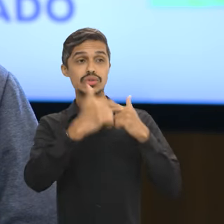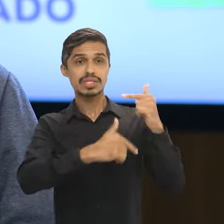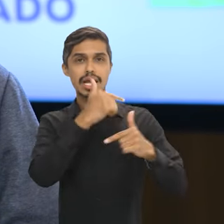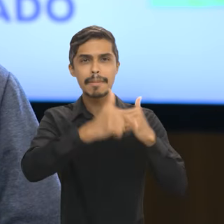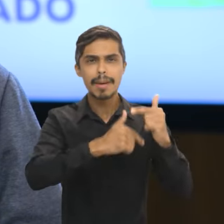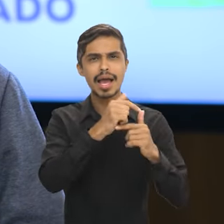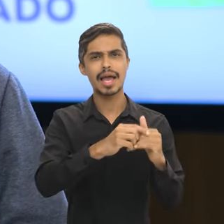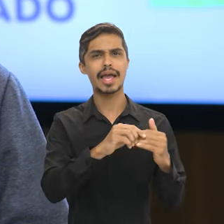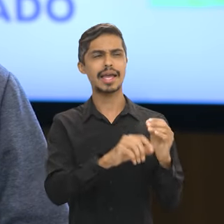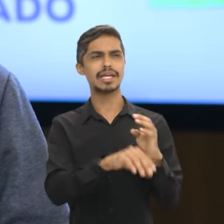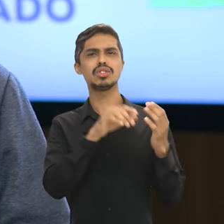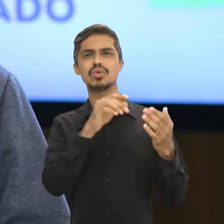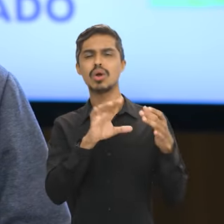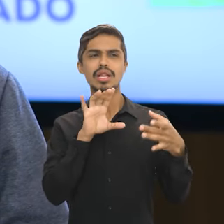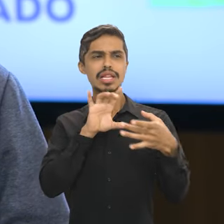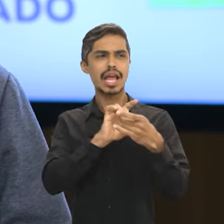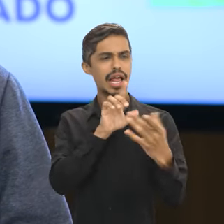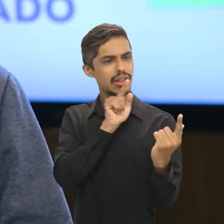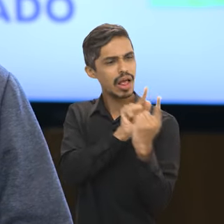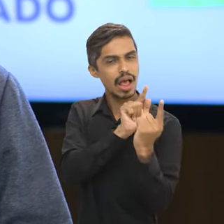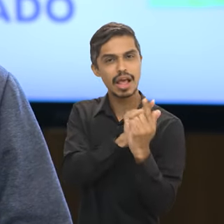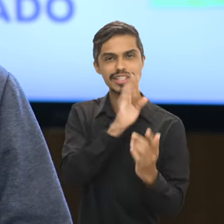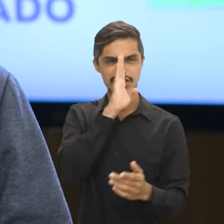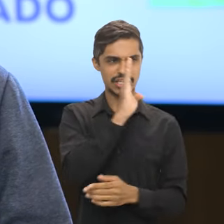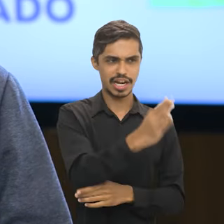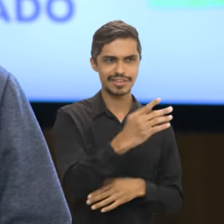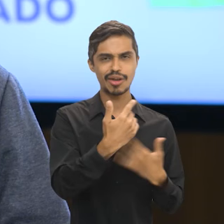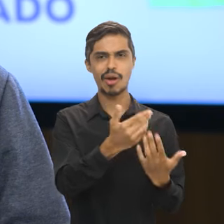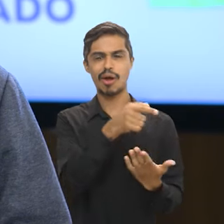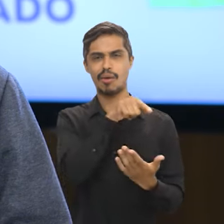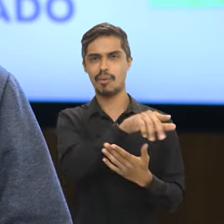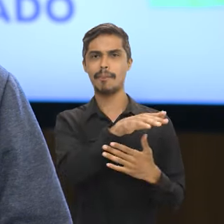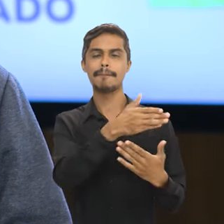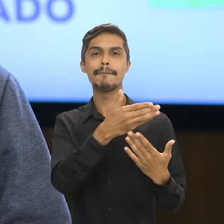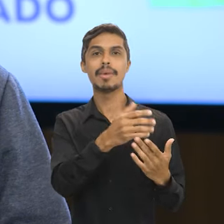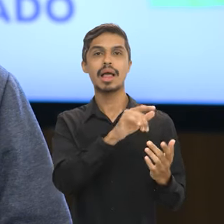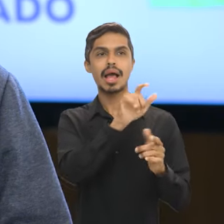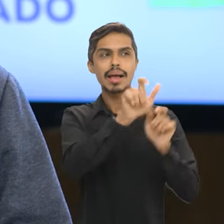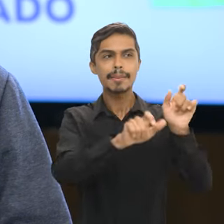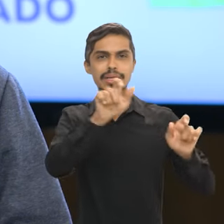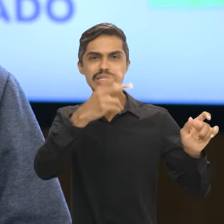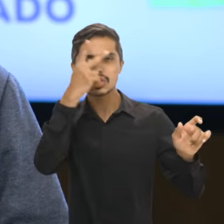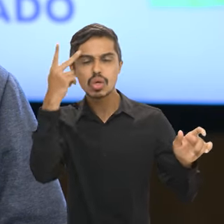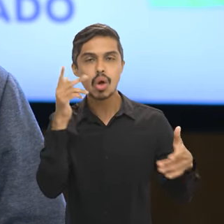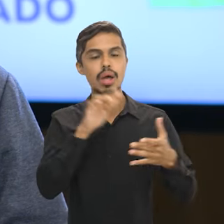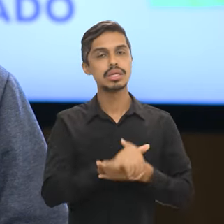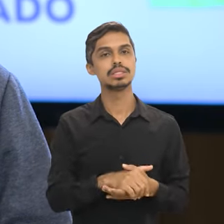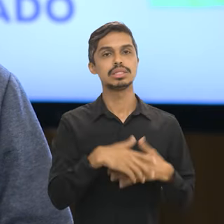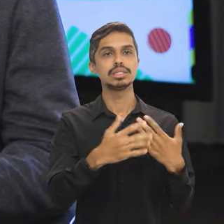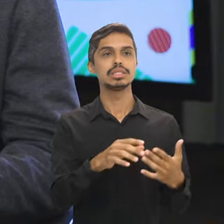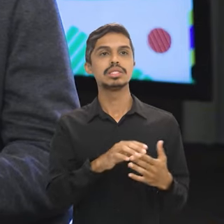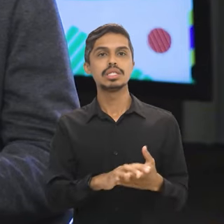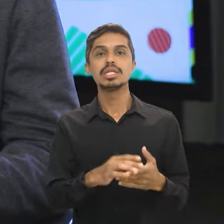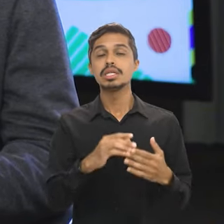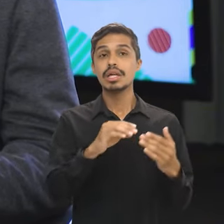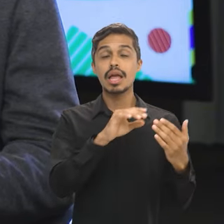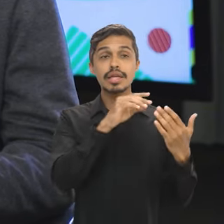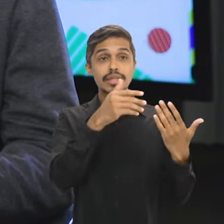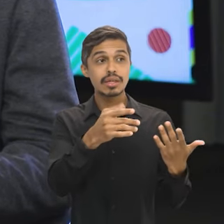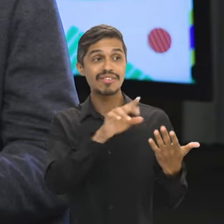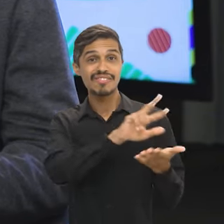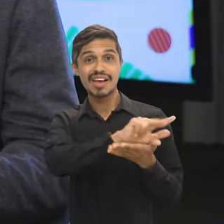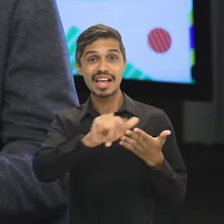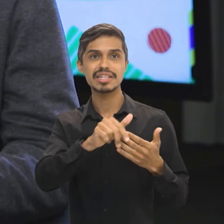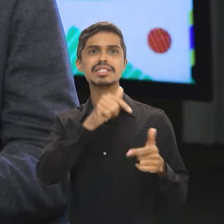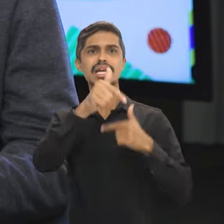para as carreiras transversais, principalmente aquelas cuja responsabilidade está no Ministério da Gestão e Inovação, muitos desses